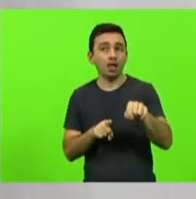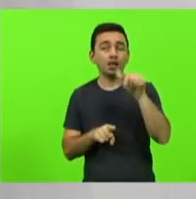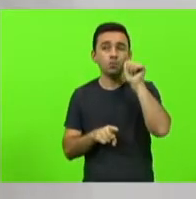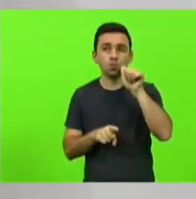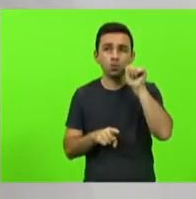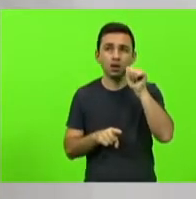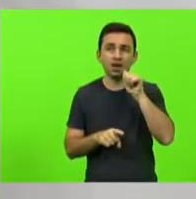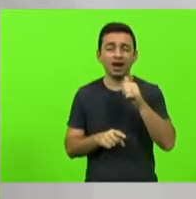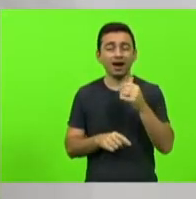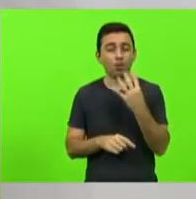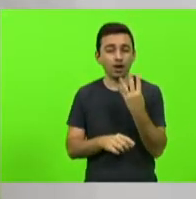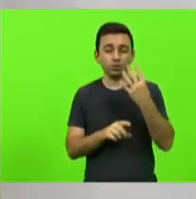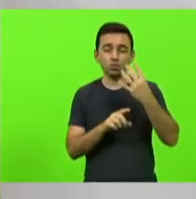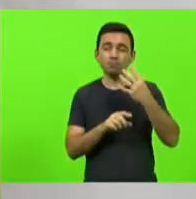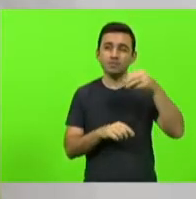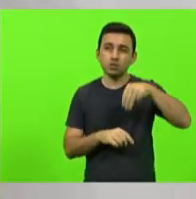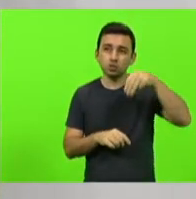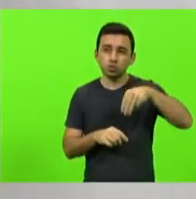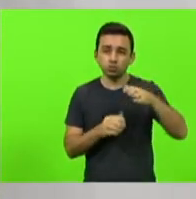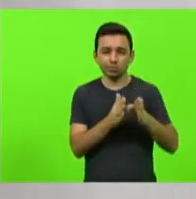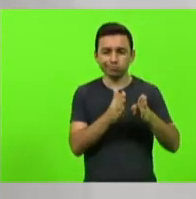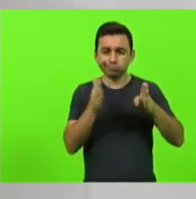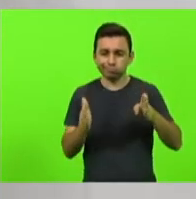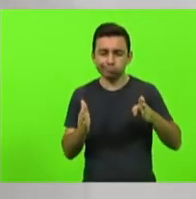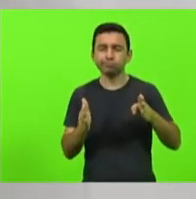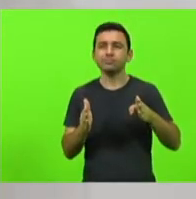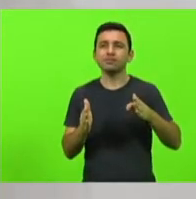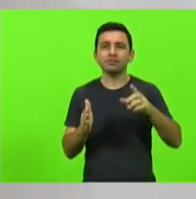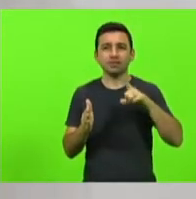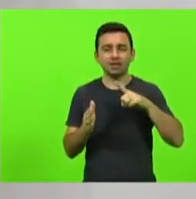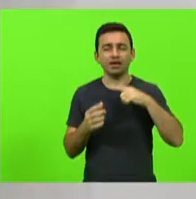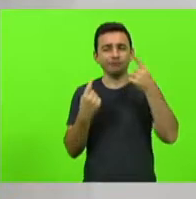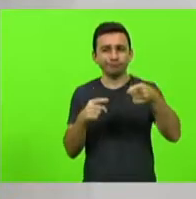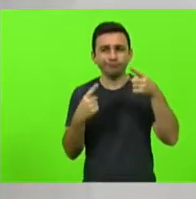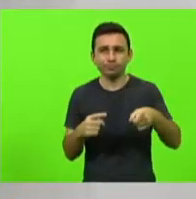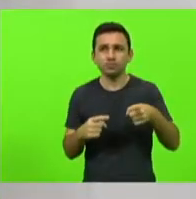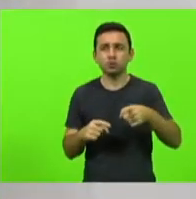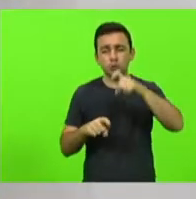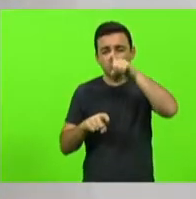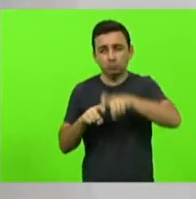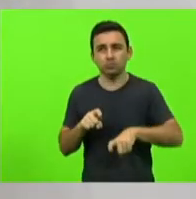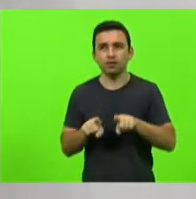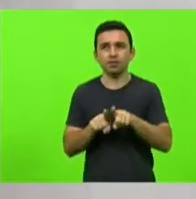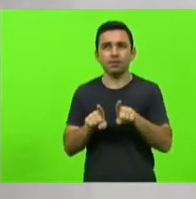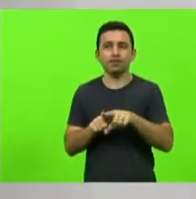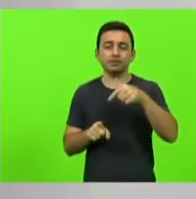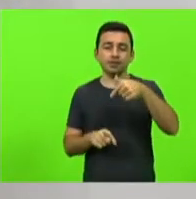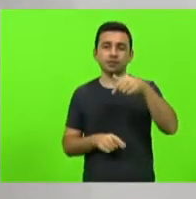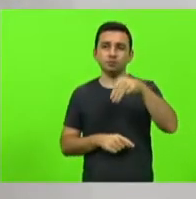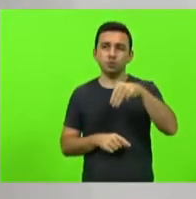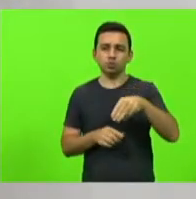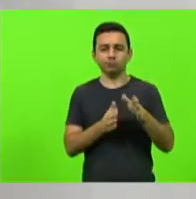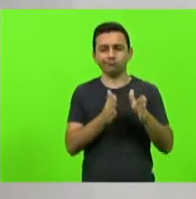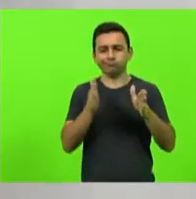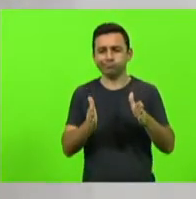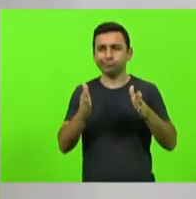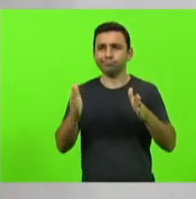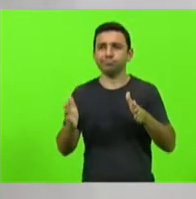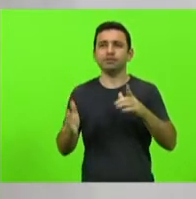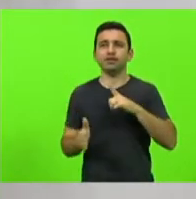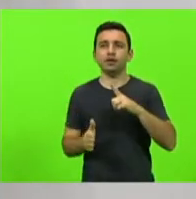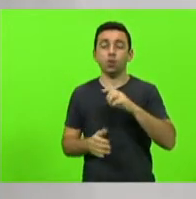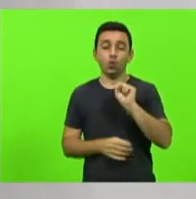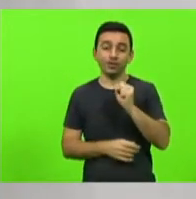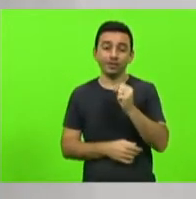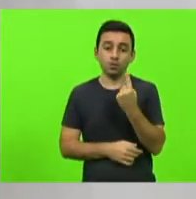4 minutos de estupro a cada 7 minutos 81% delas já sofreram